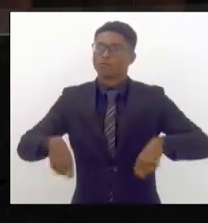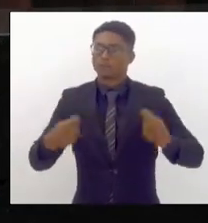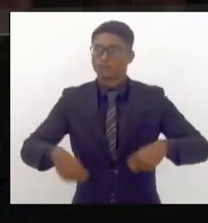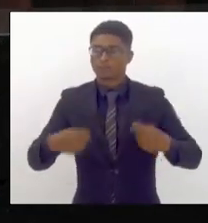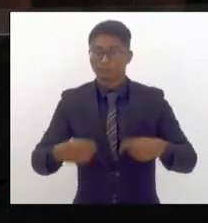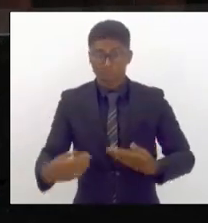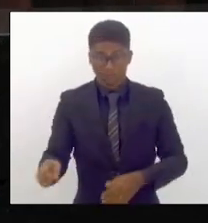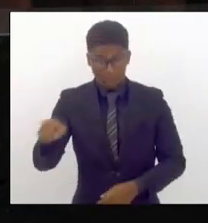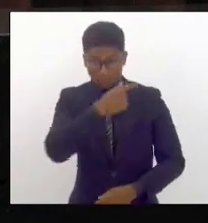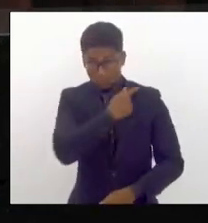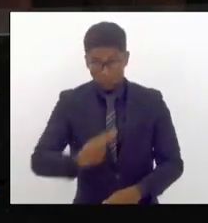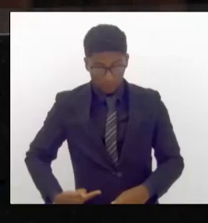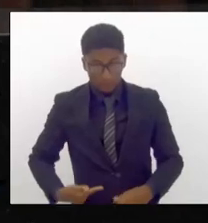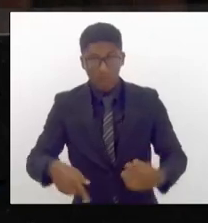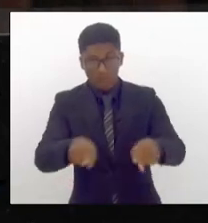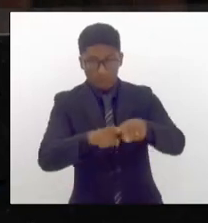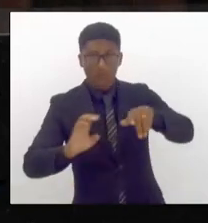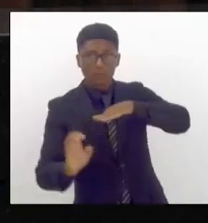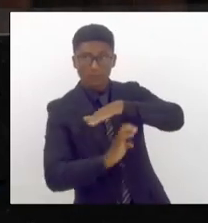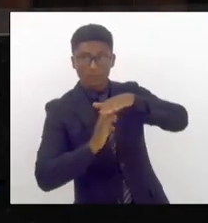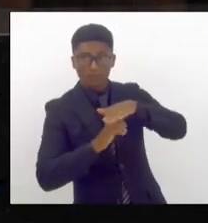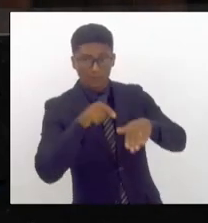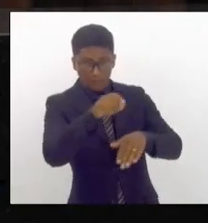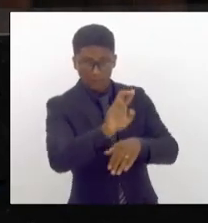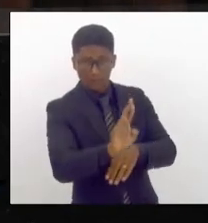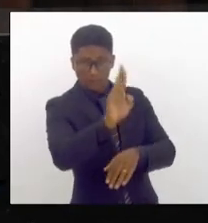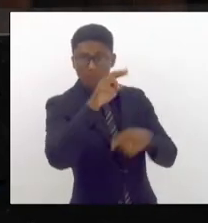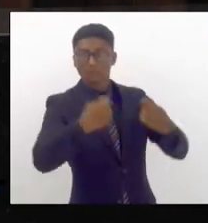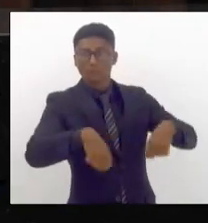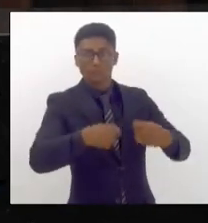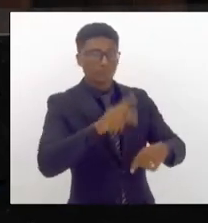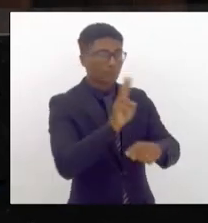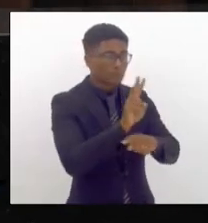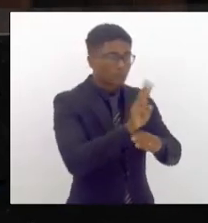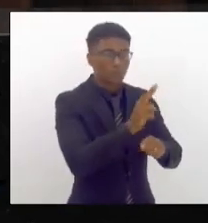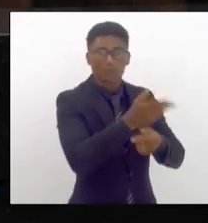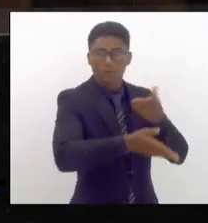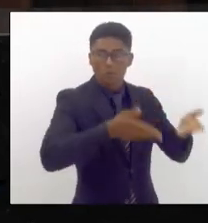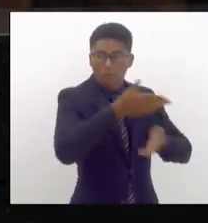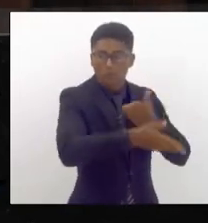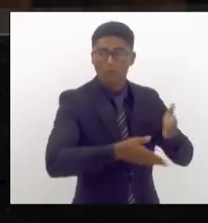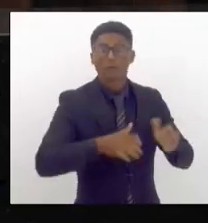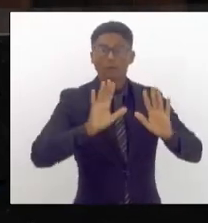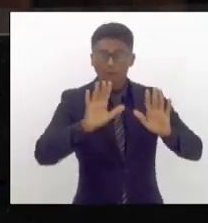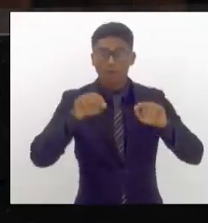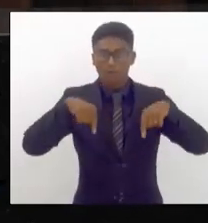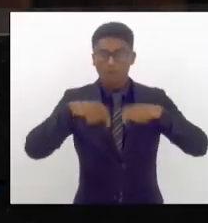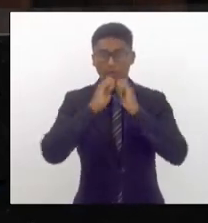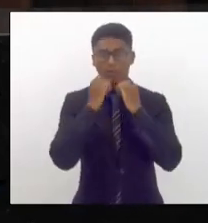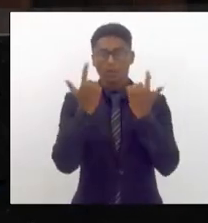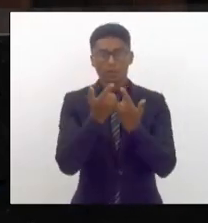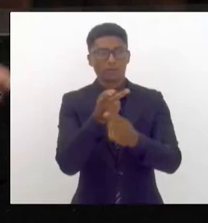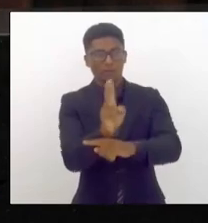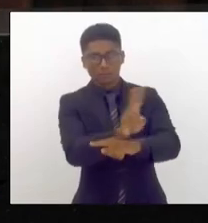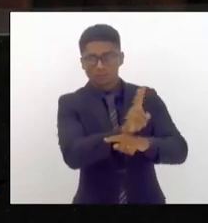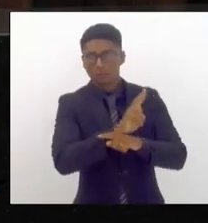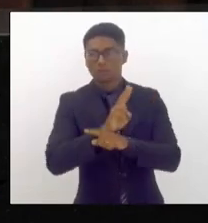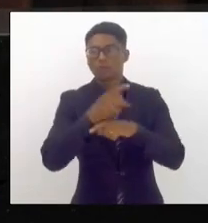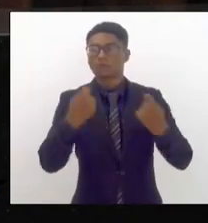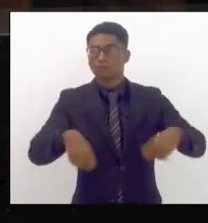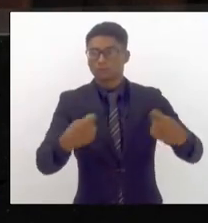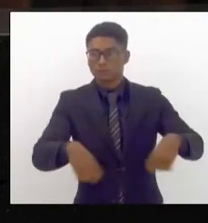concedente que no caso é a supervia mas quem tem que fiscalizar é a Assembleia Legislativa tem que fiscalizar a